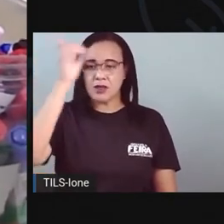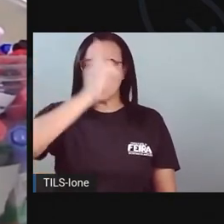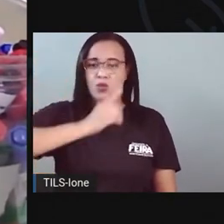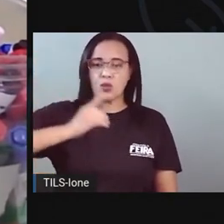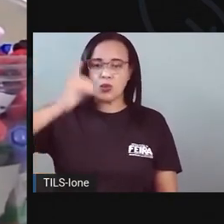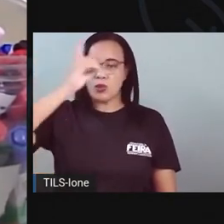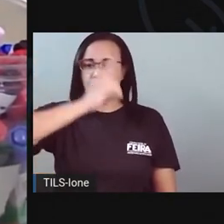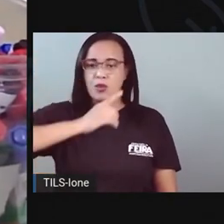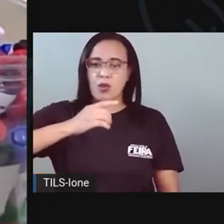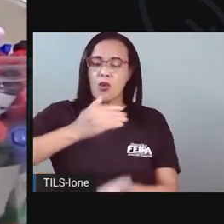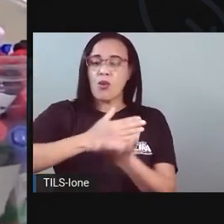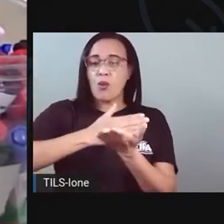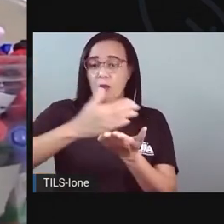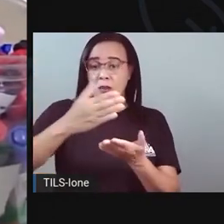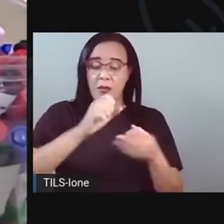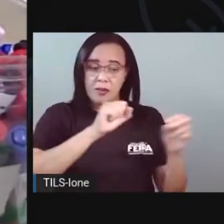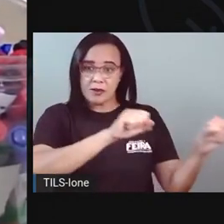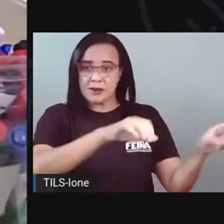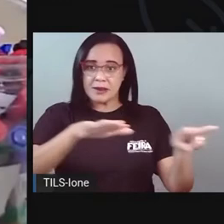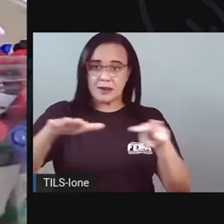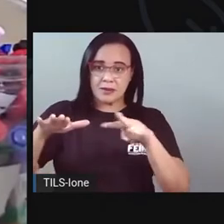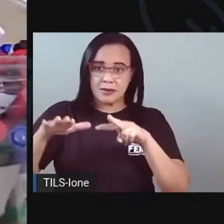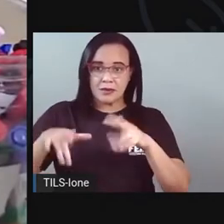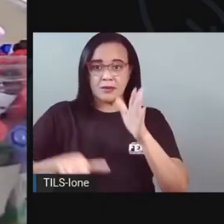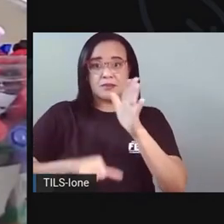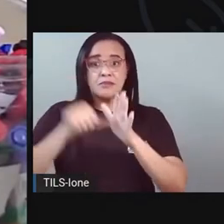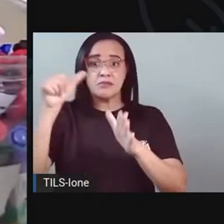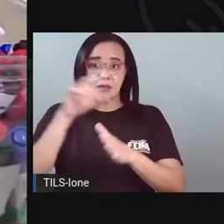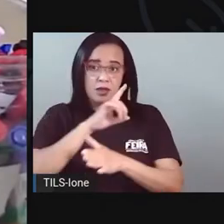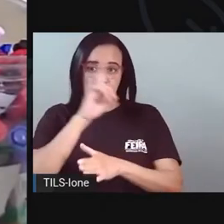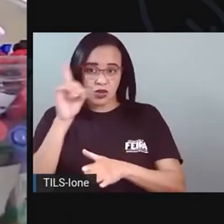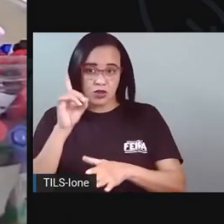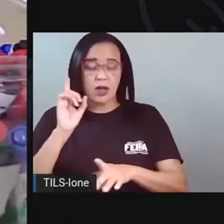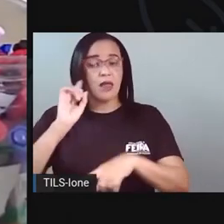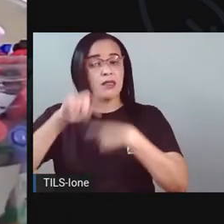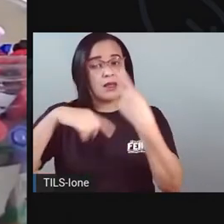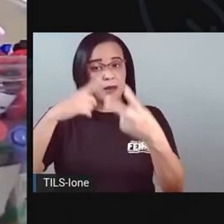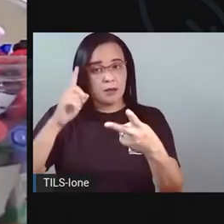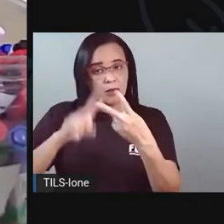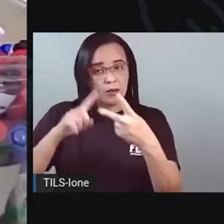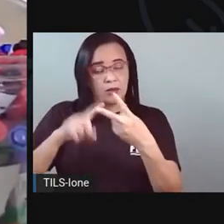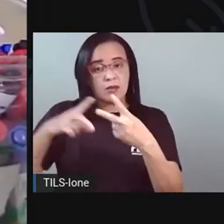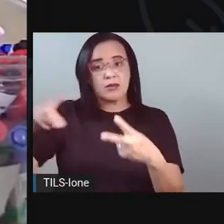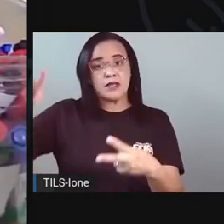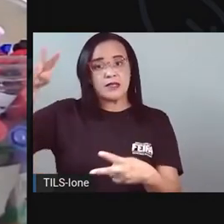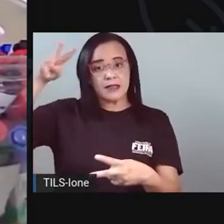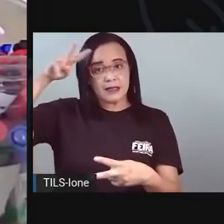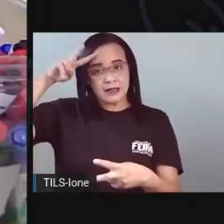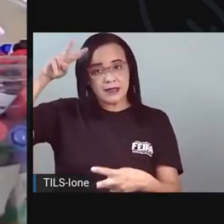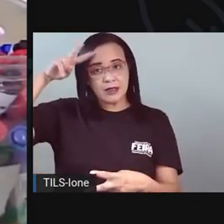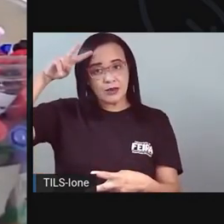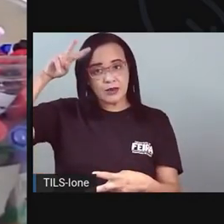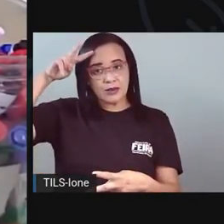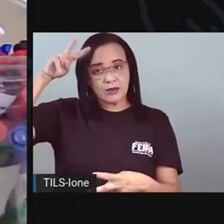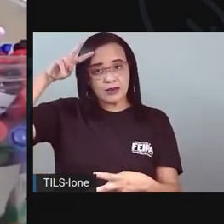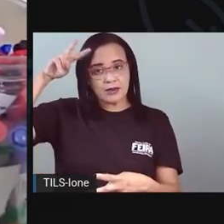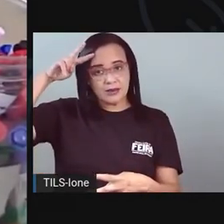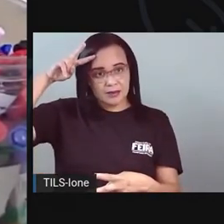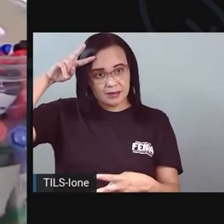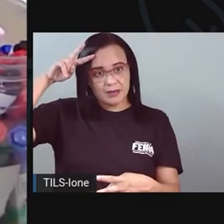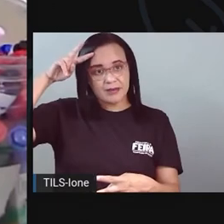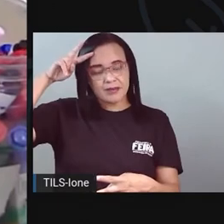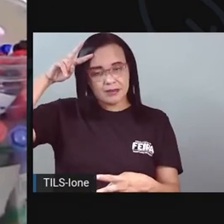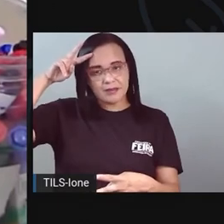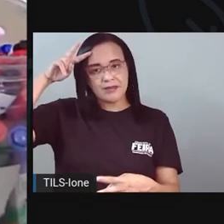Domingo, né? O primeiro dia da semana é domingo, depois a gente tem quem? A segunda-feira. É por isso que é segunda, porque é o